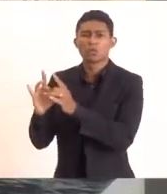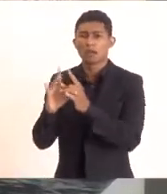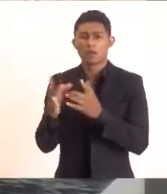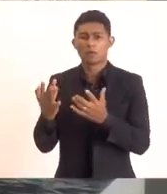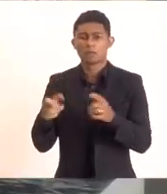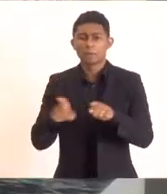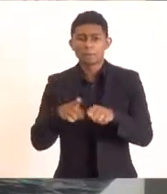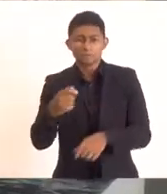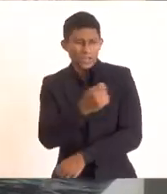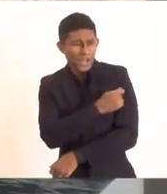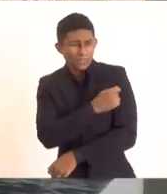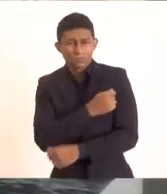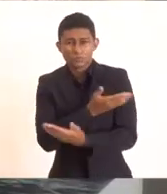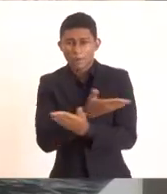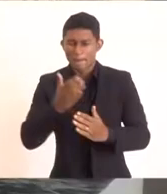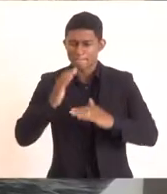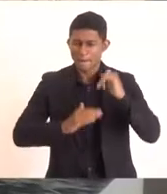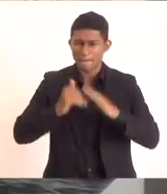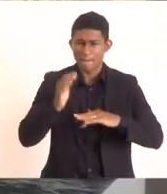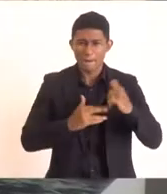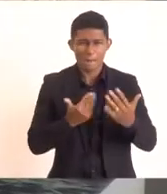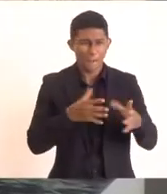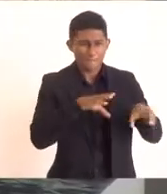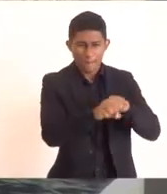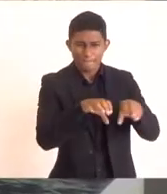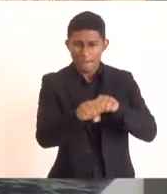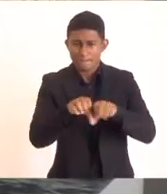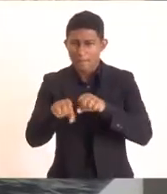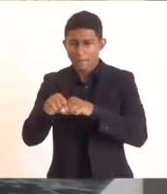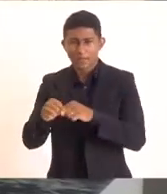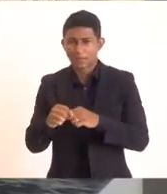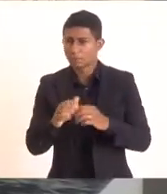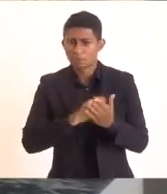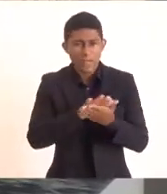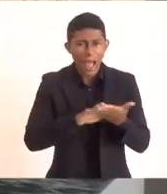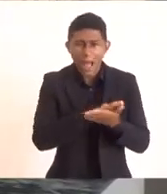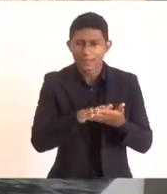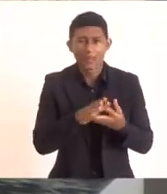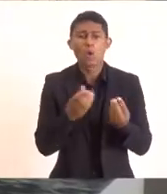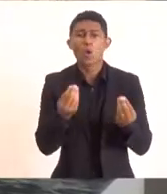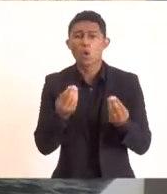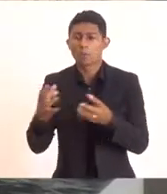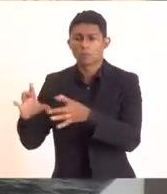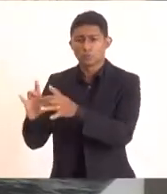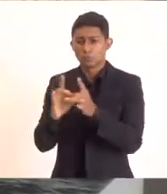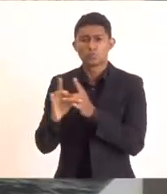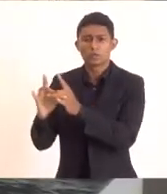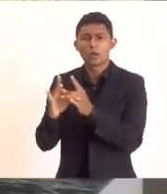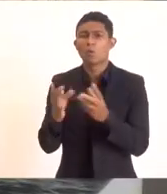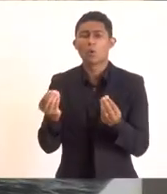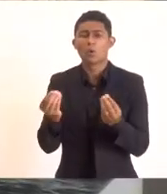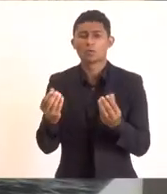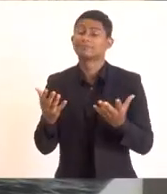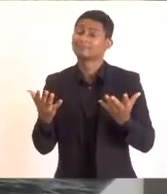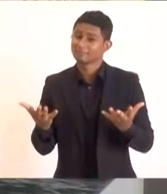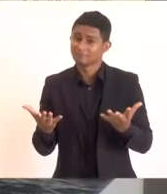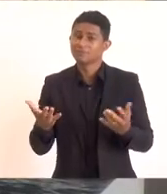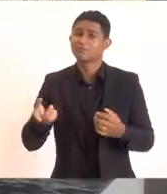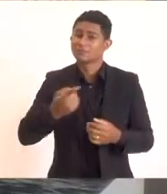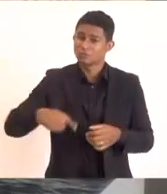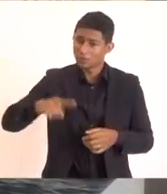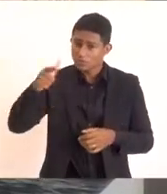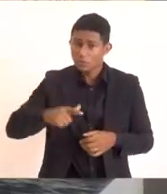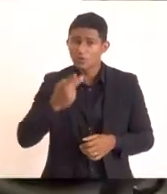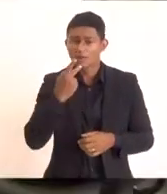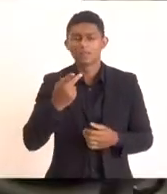o trabalho, para que possam atender a essa comunidade? Então, é essa a questão que a gente traz aqui. Mais uma